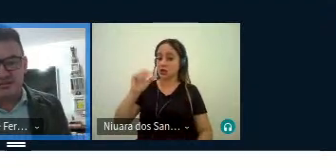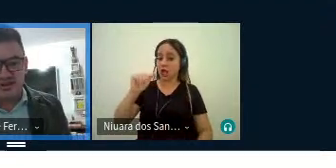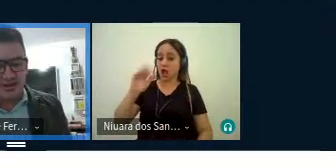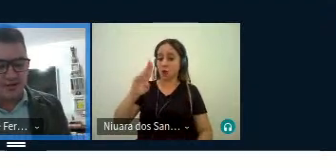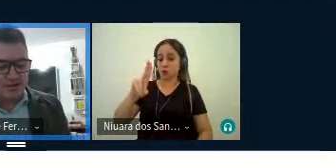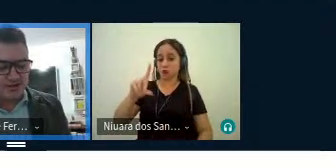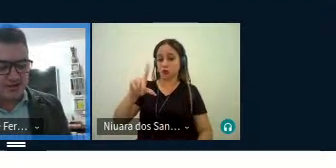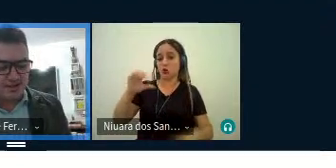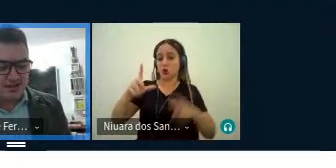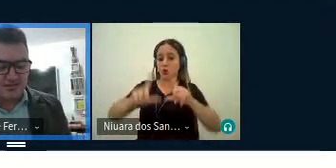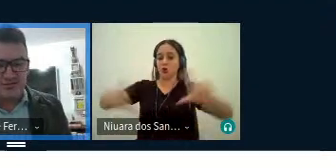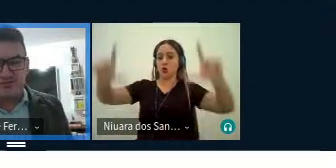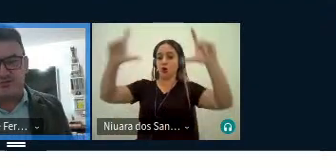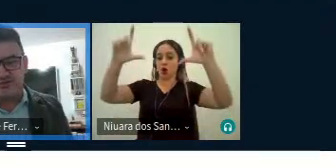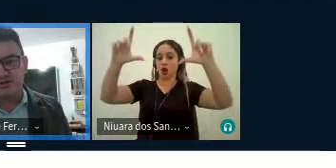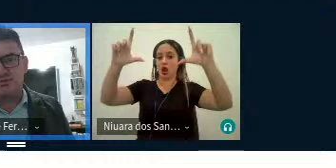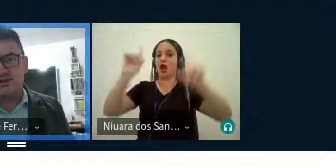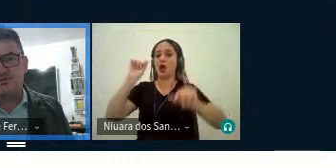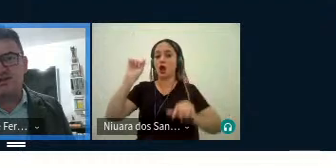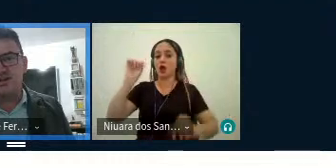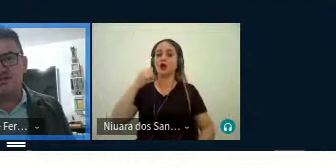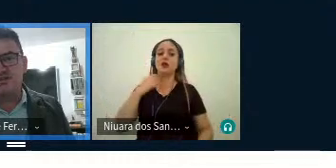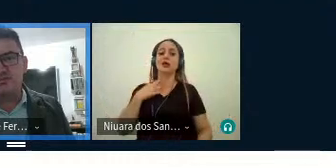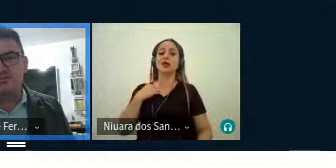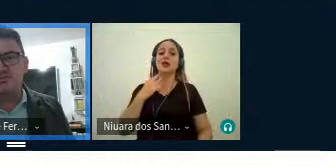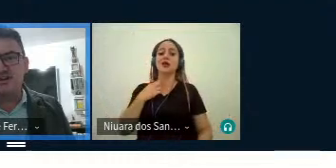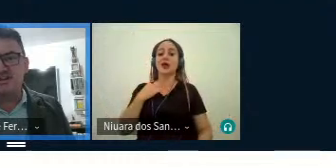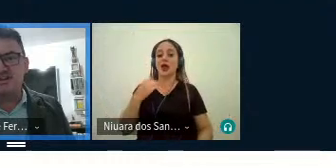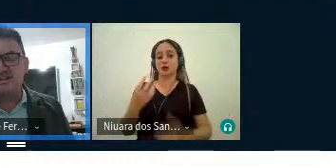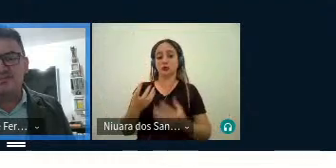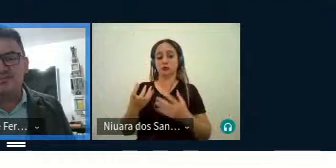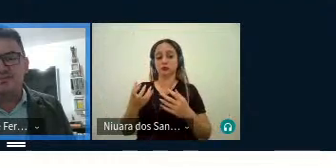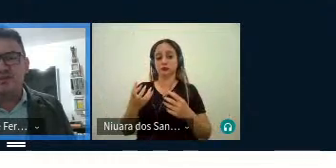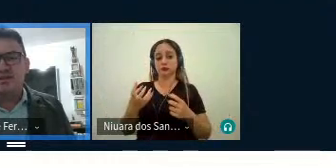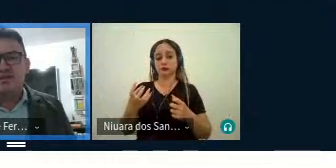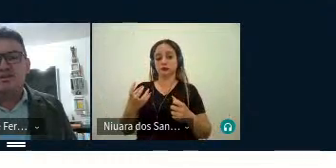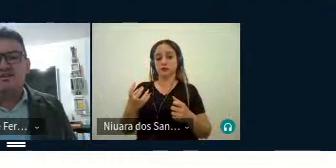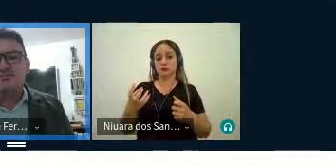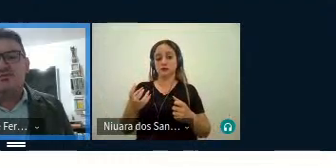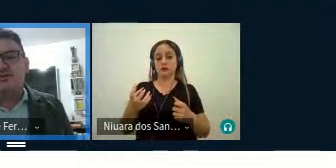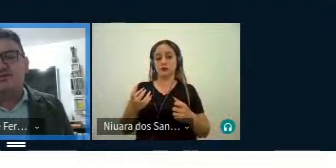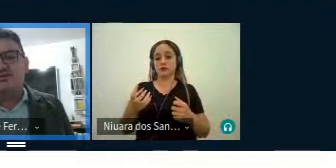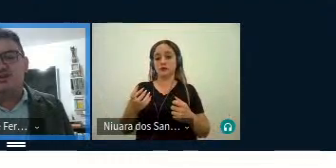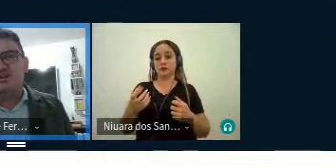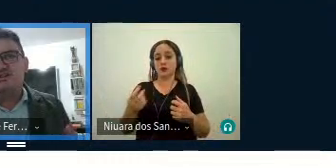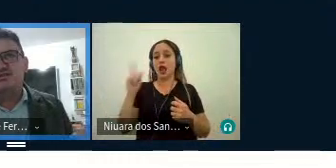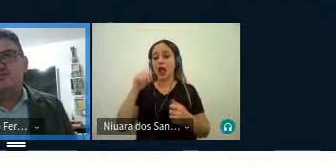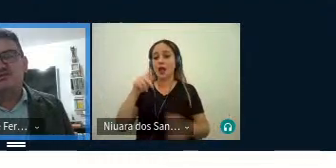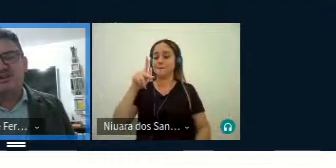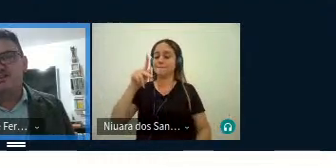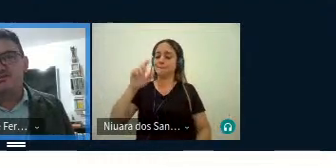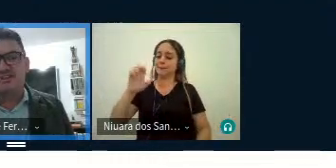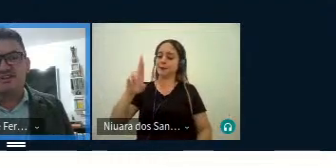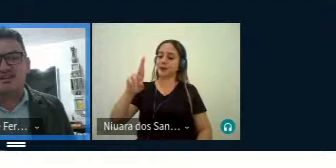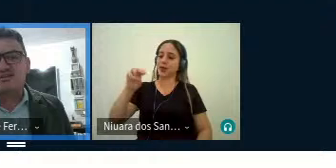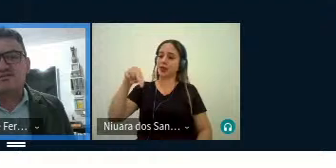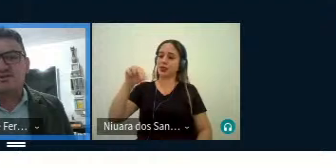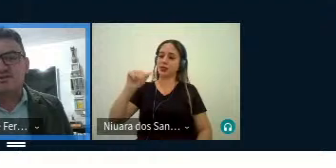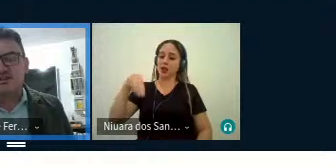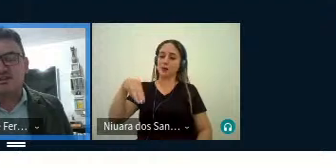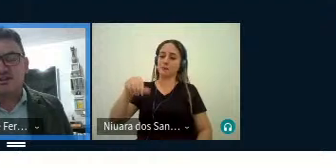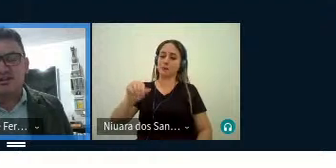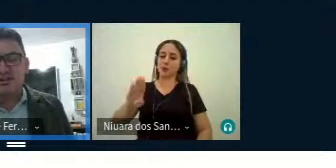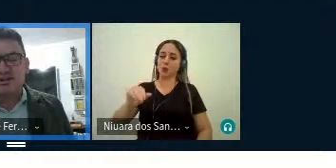do retábulo é o escritor pernambucano, chamado Osman Lins, que já publicou grandes nomes, faleceu em